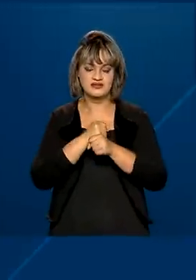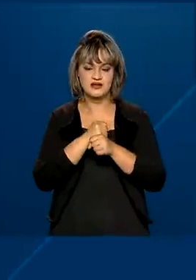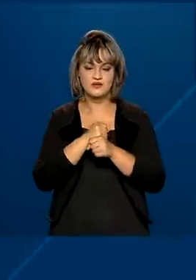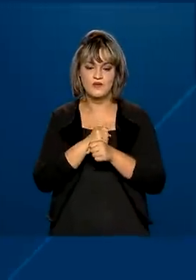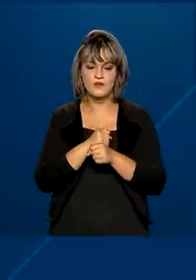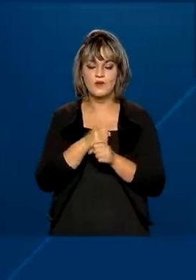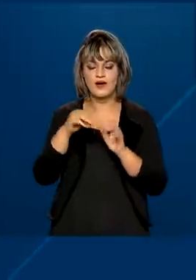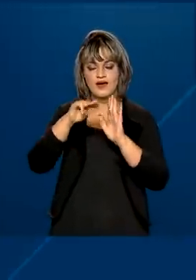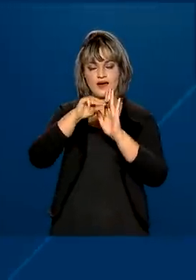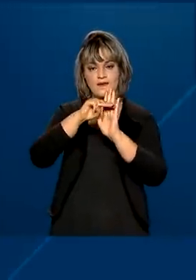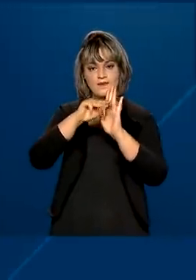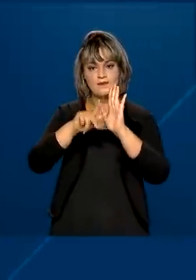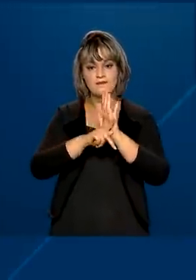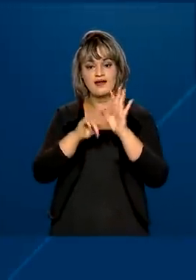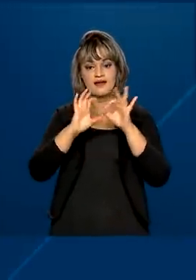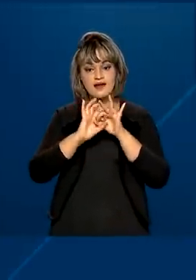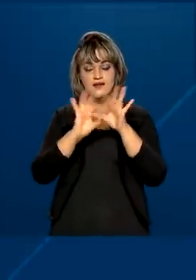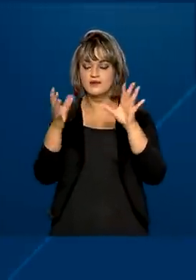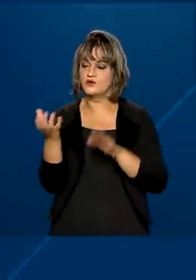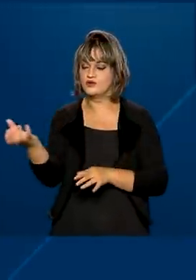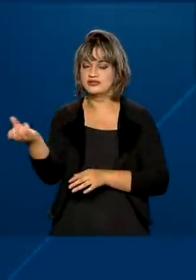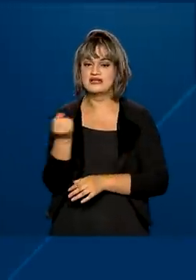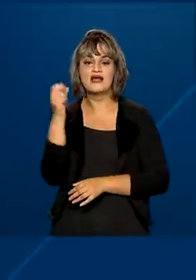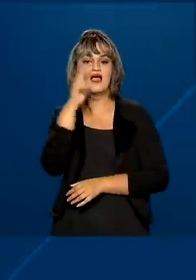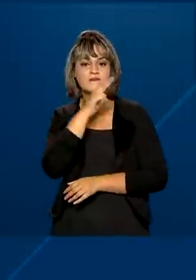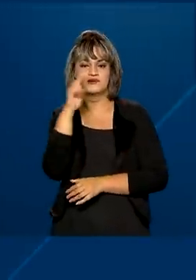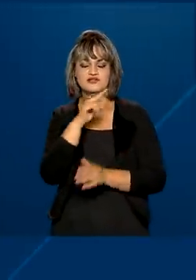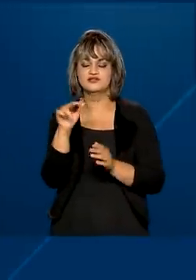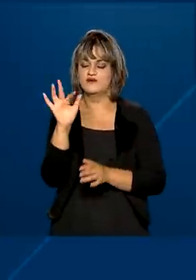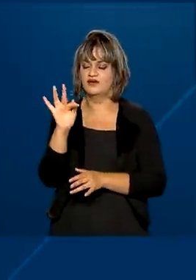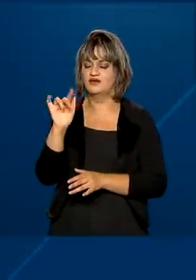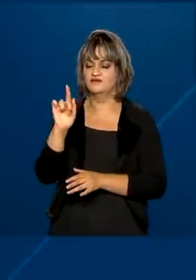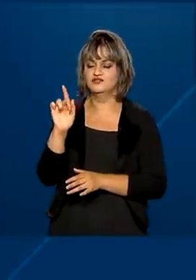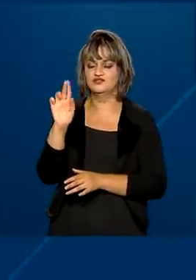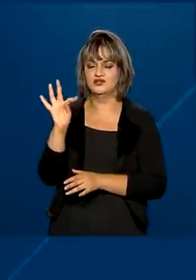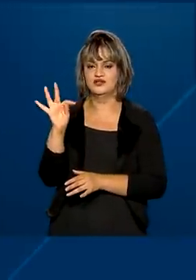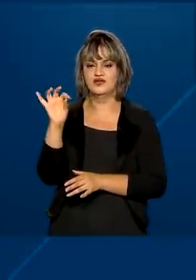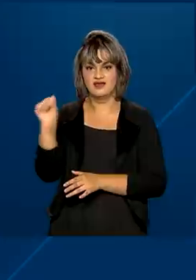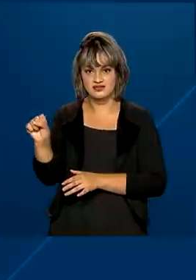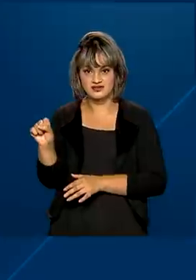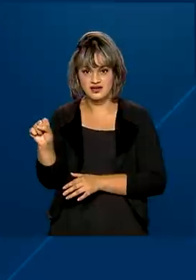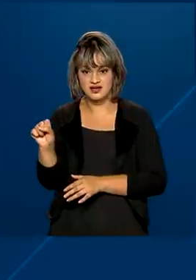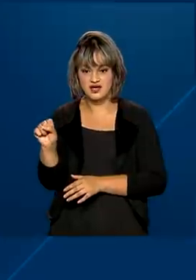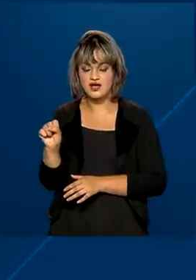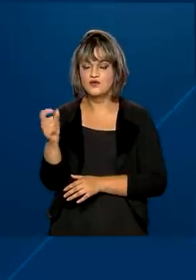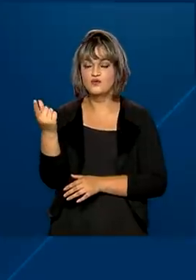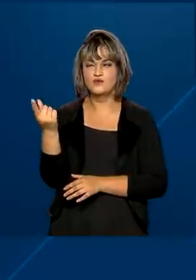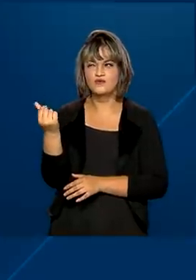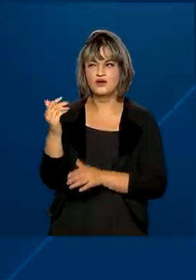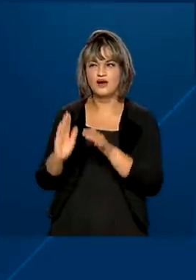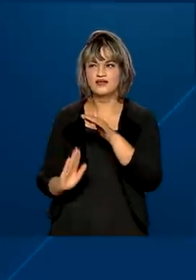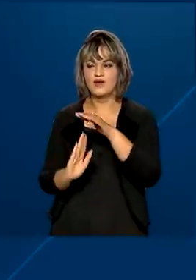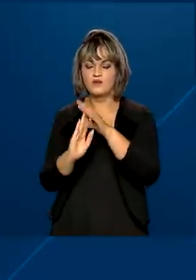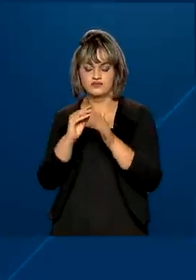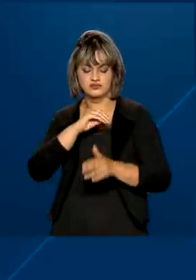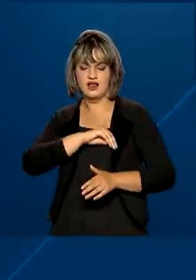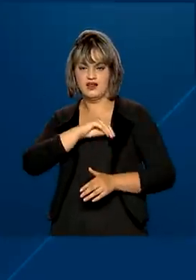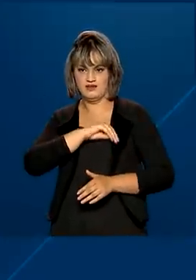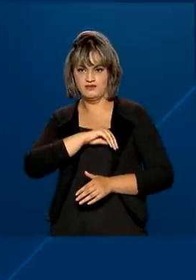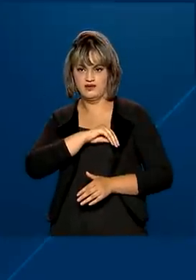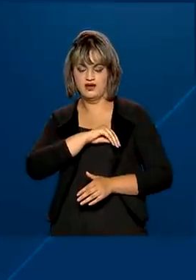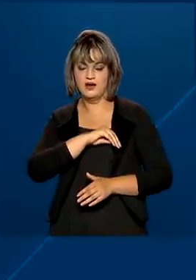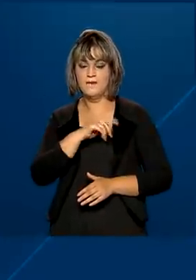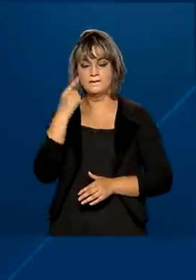uma medida provisória liberou o saque emergencial do Fundo de Garantia do Tempo de Serviço no valor de até um salário mínimo,